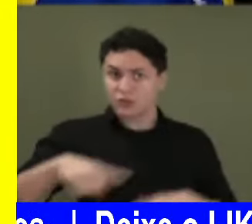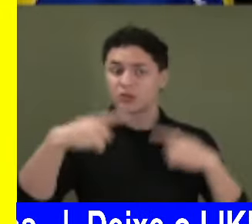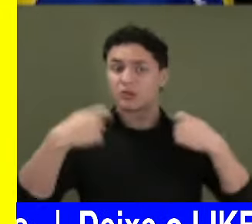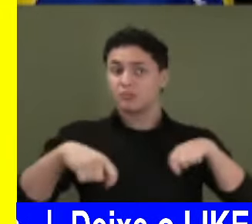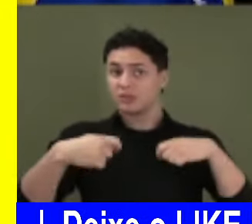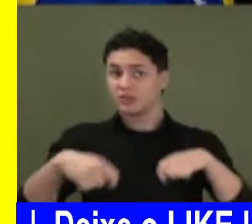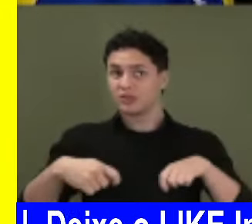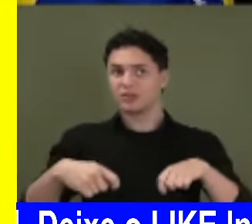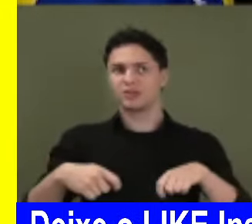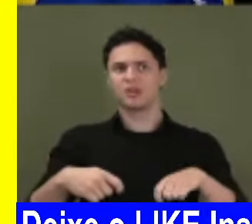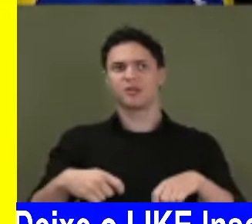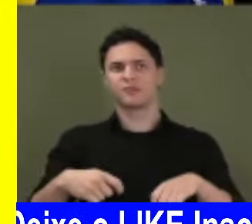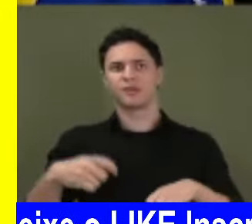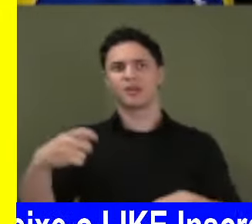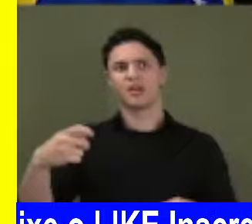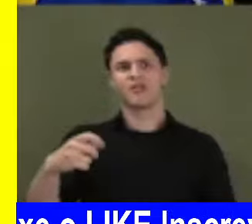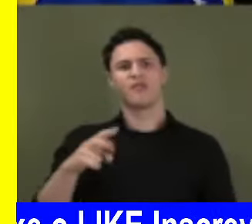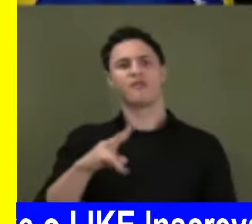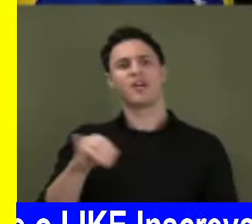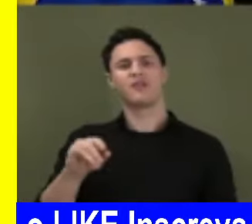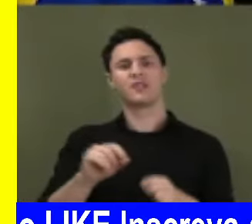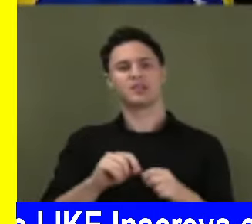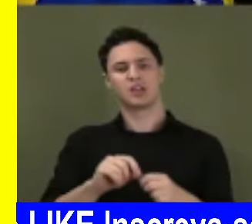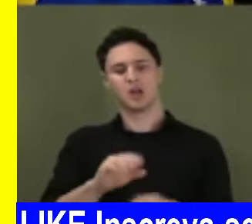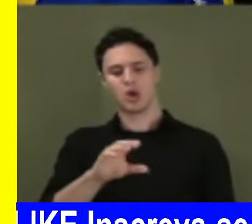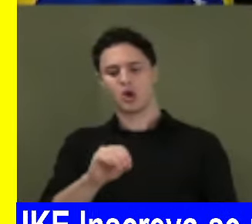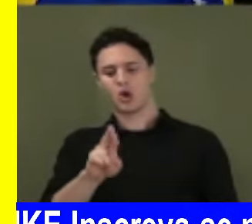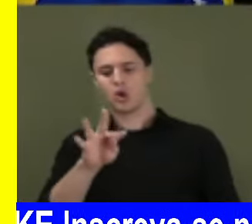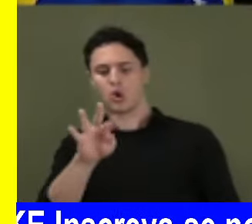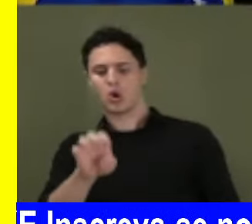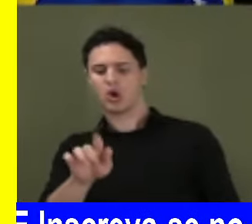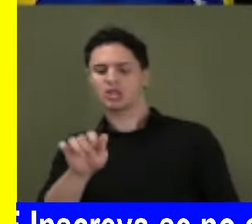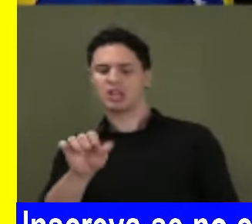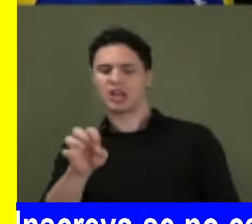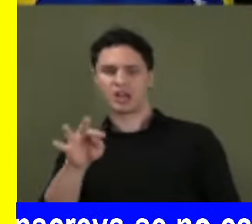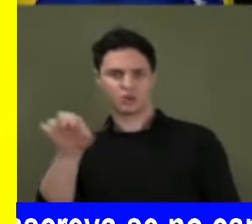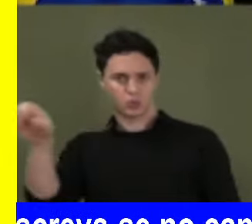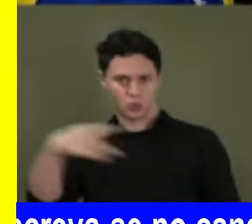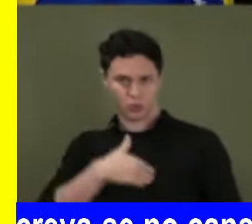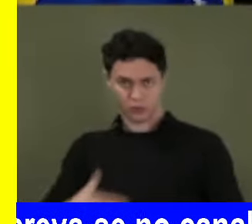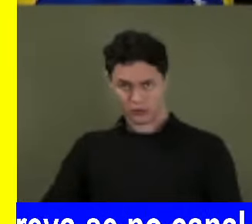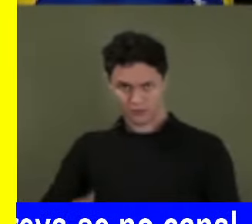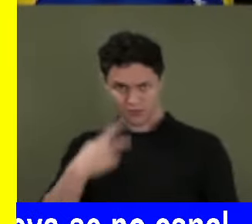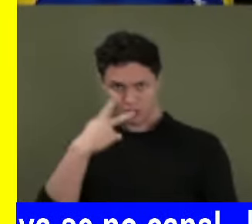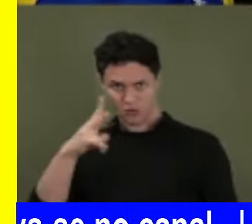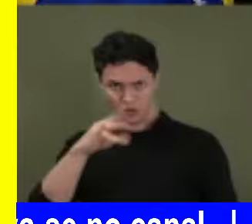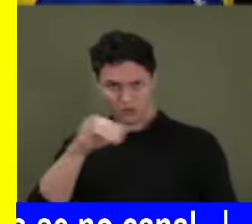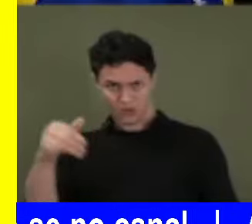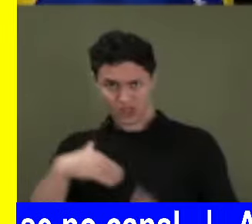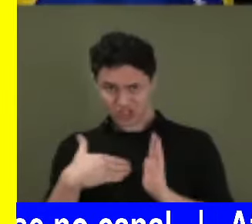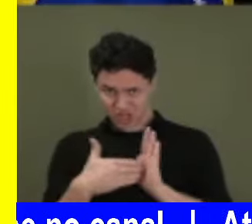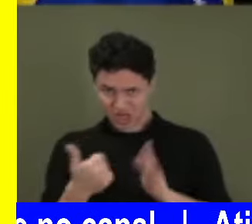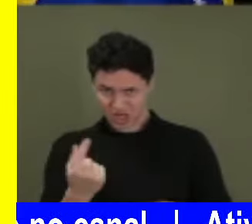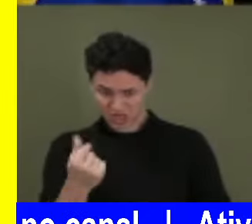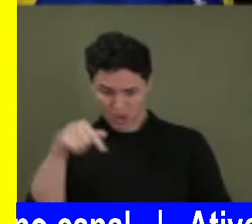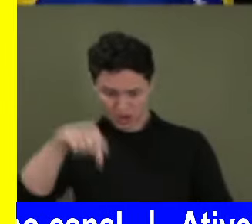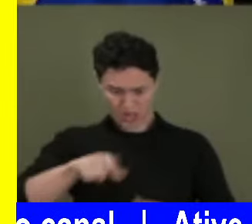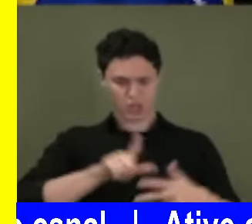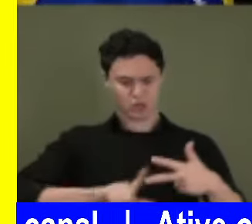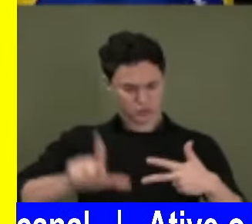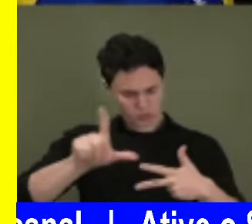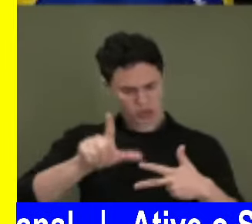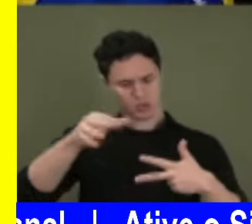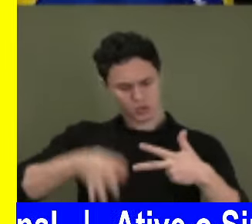de gastos. Para quê? Você vai fazer corte de gastos? Os primeiros cortes de gastos têm que ter, tem os três poderes. Tem que ser aqui, no Legislativo, tem que ser no Judiciário